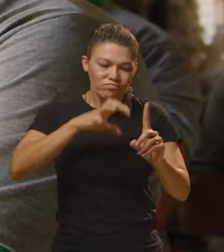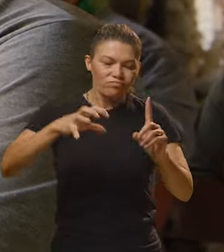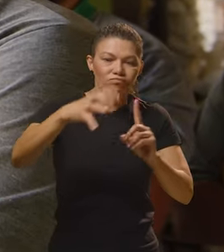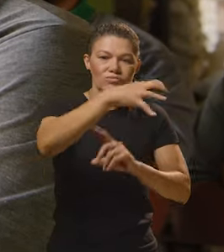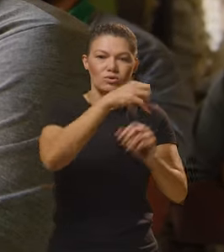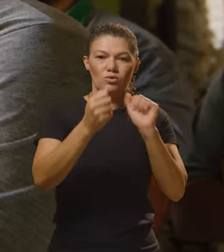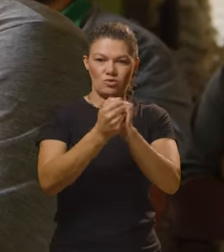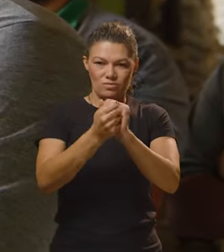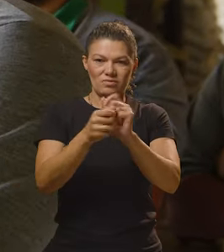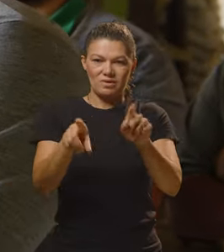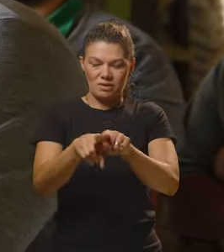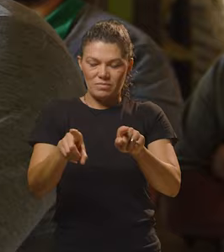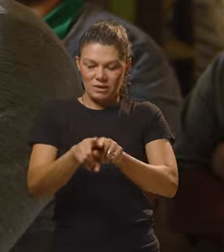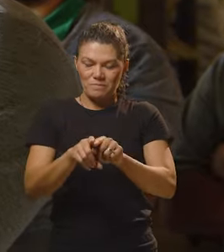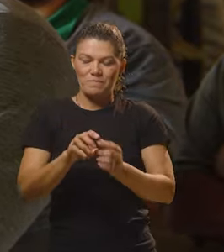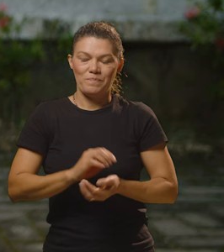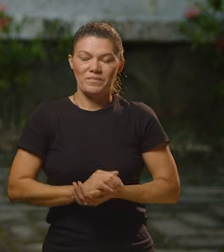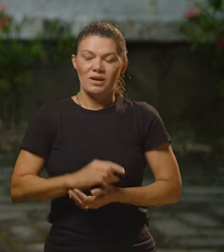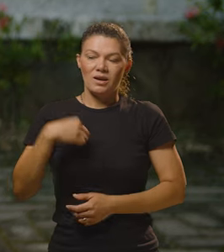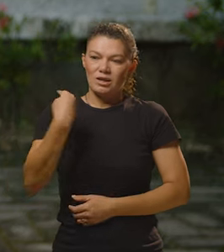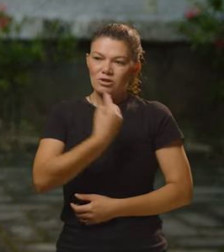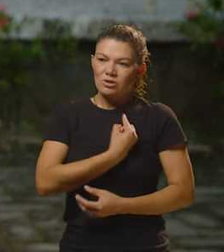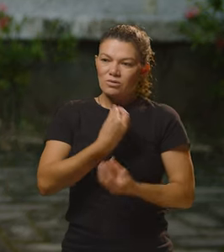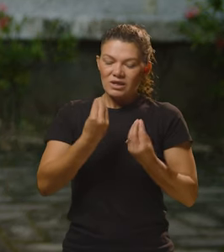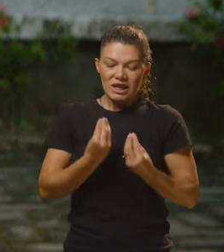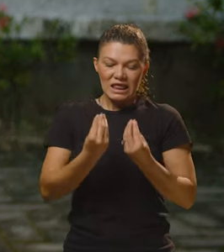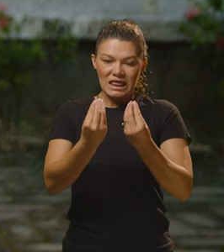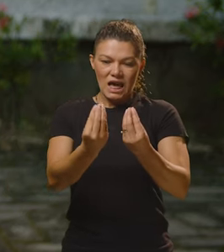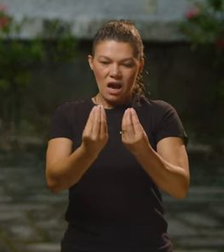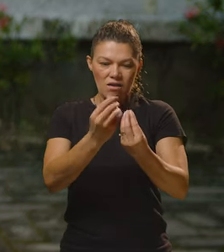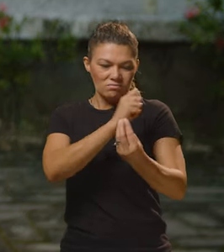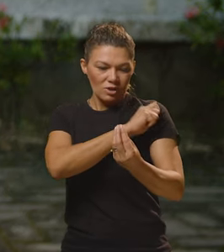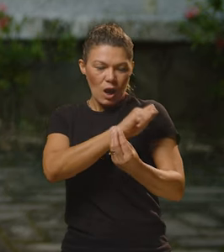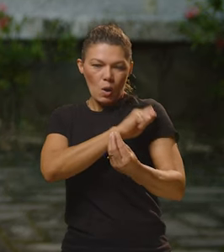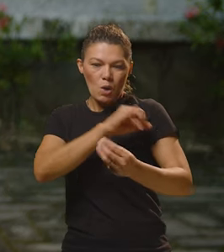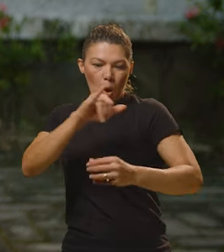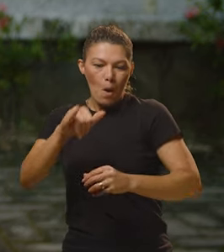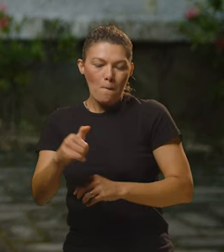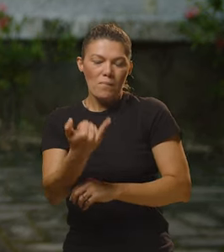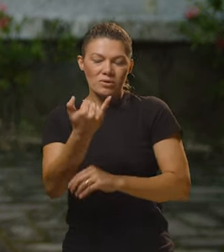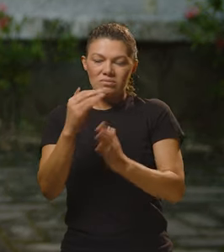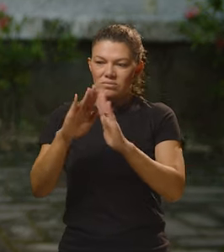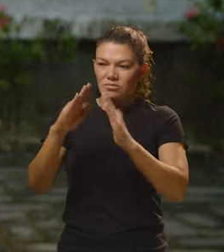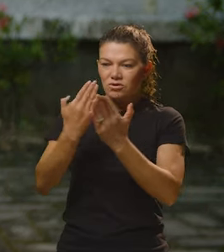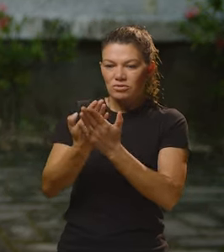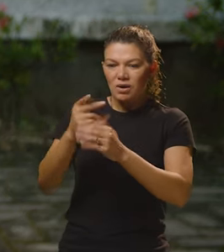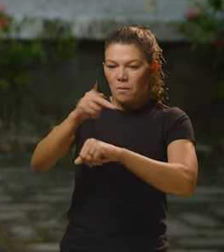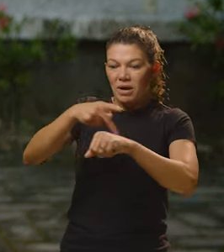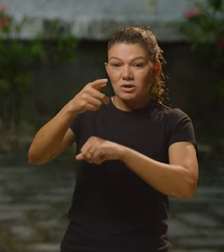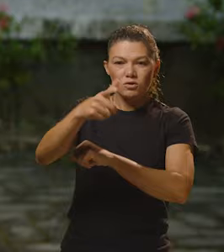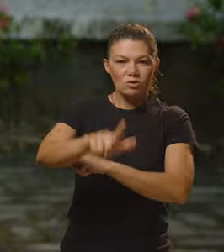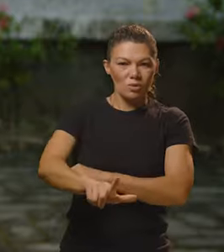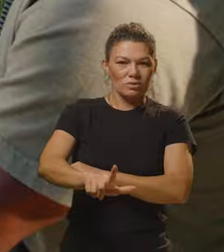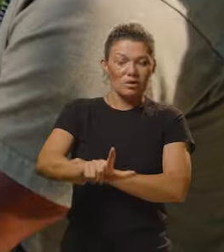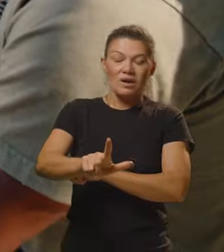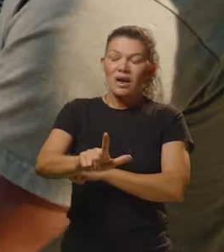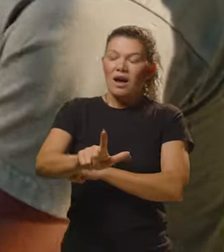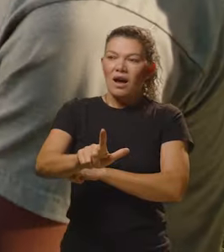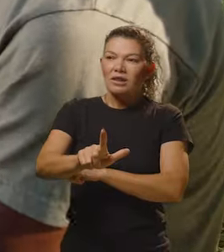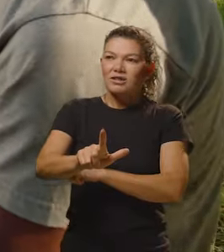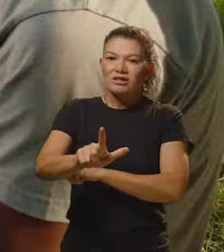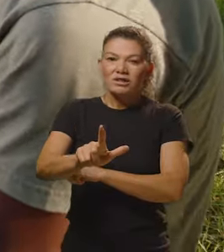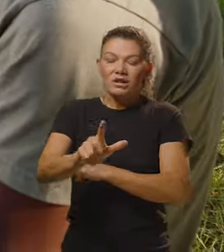que estão ao meu entorno. Quando a gente consegue oferecer a um estudante nosso a oportunidade de estudar no exterior,